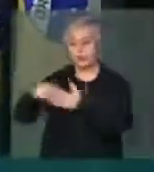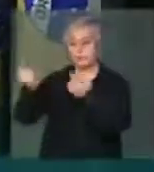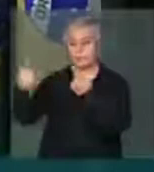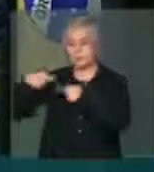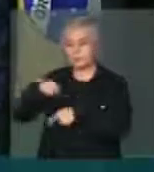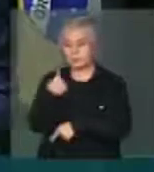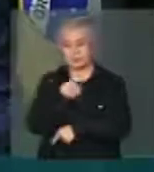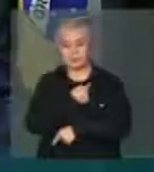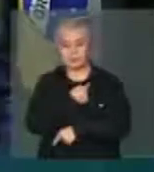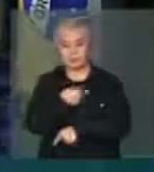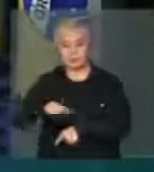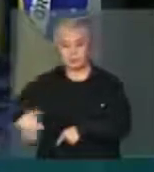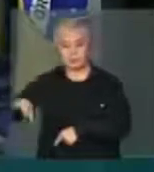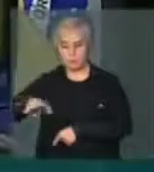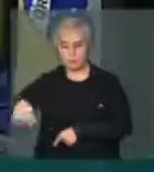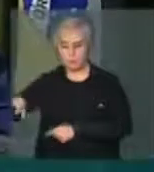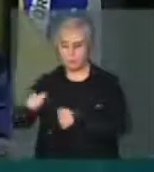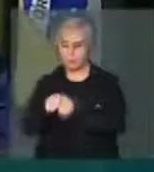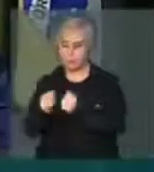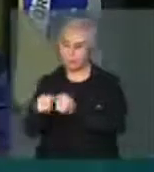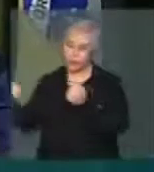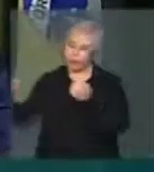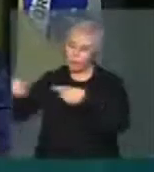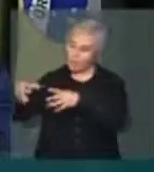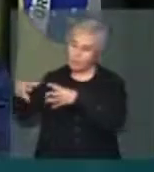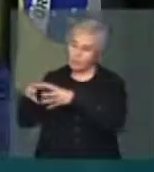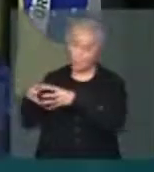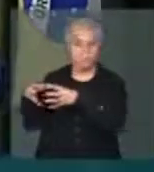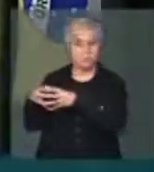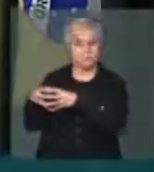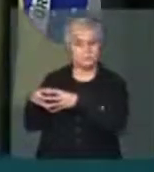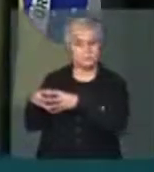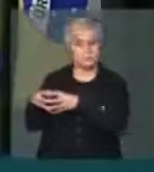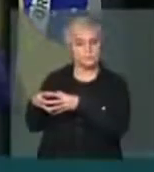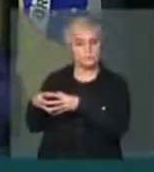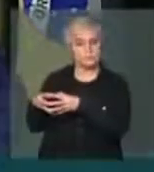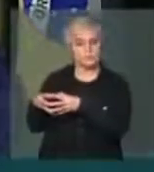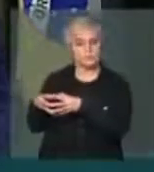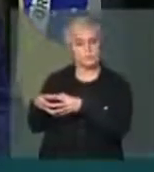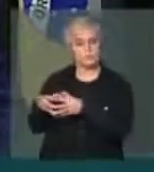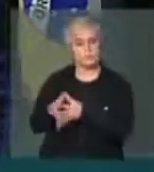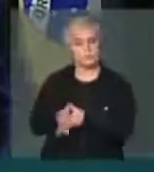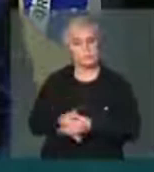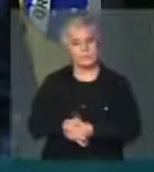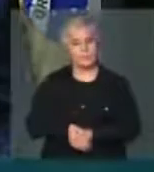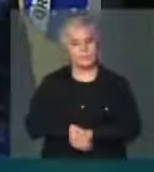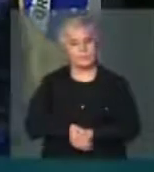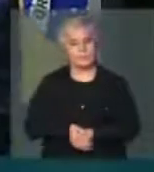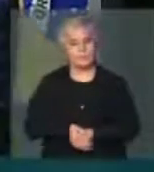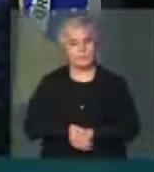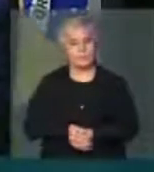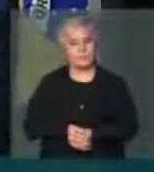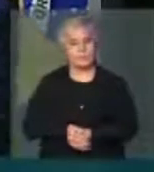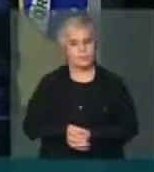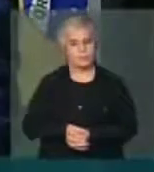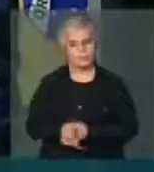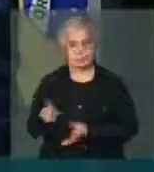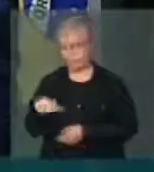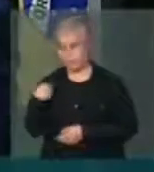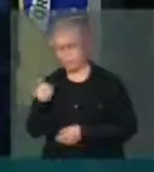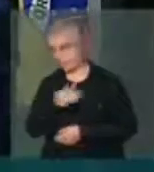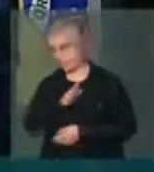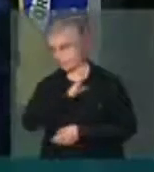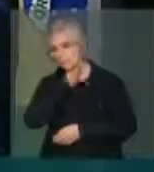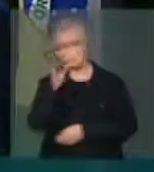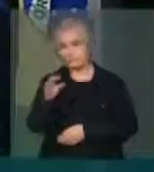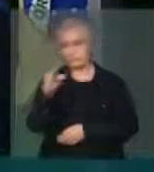deputado Arthur Maia o deputado Rubem Bueno Carlos Sampaio deputado Paulo Derney deputado Mendonça Filho fomos ao